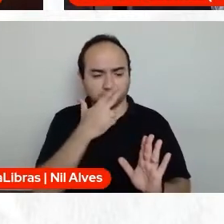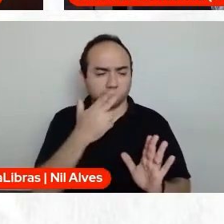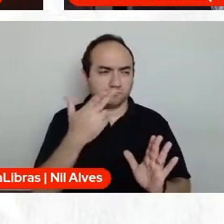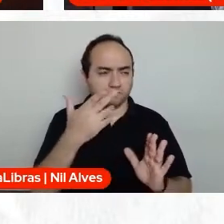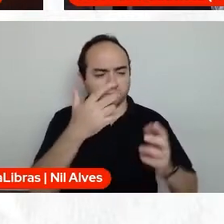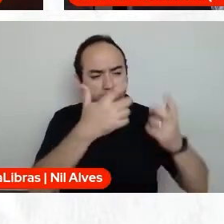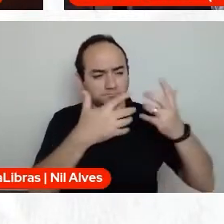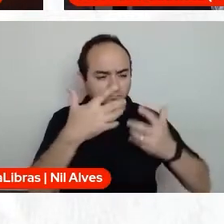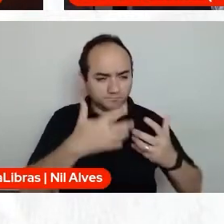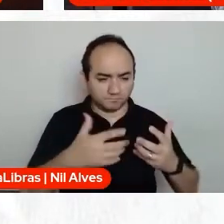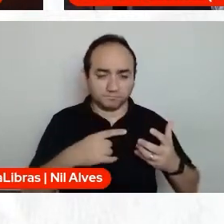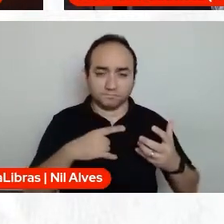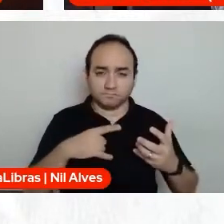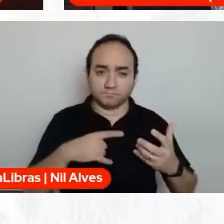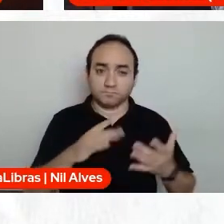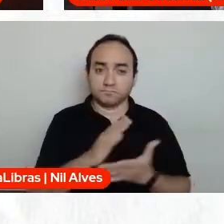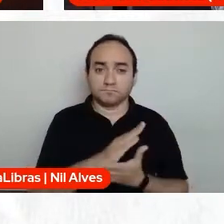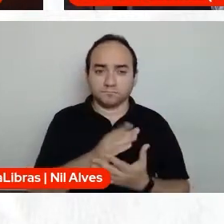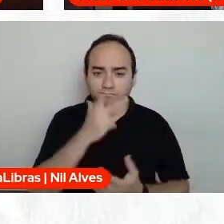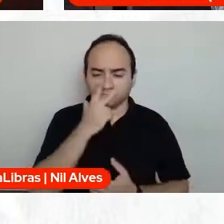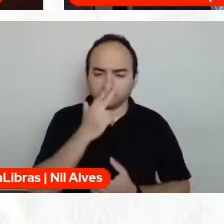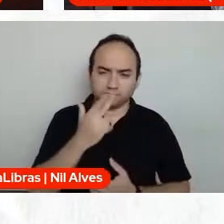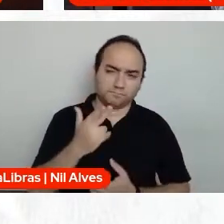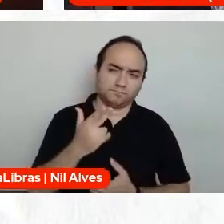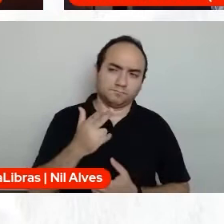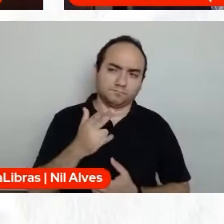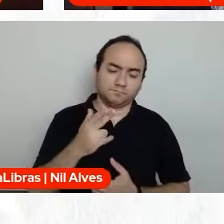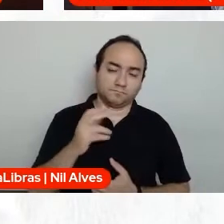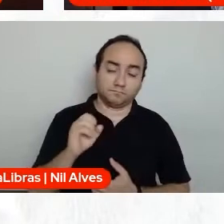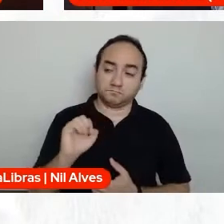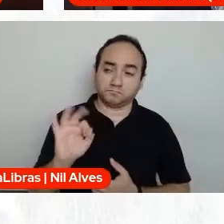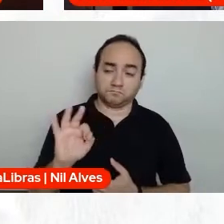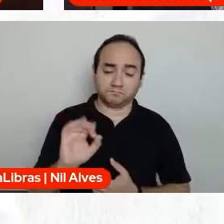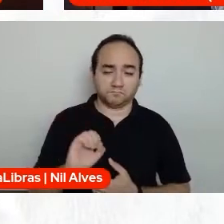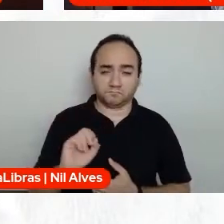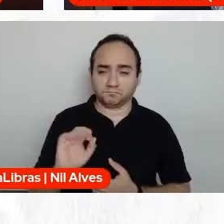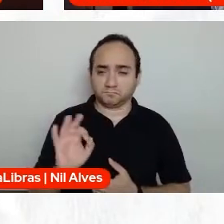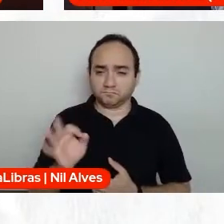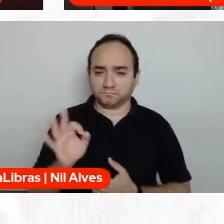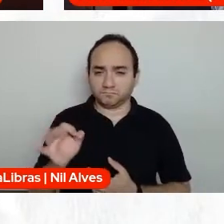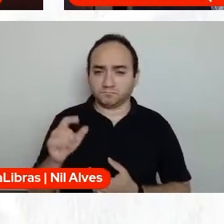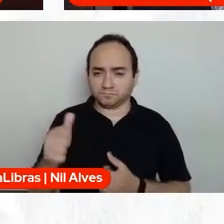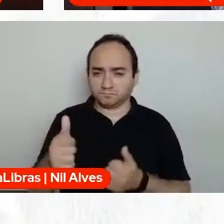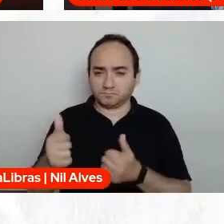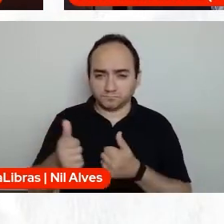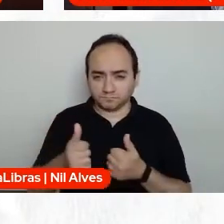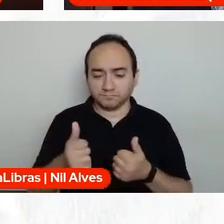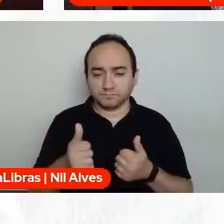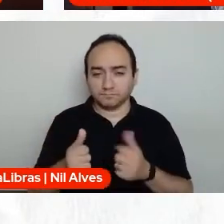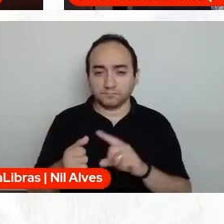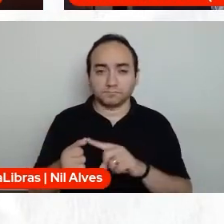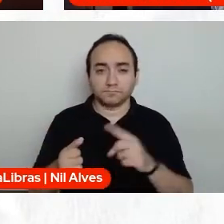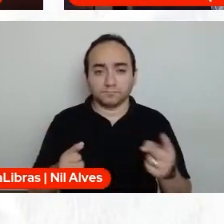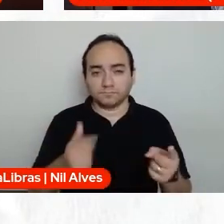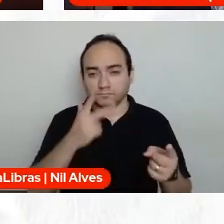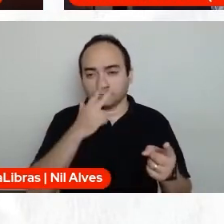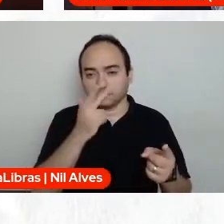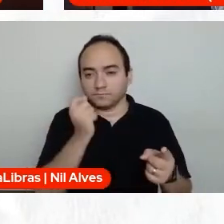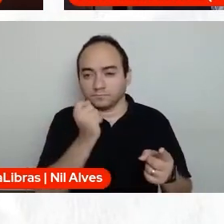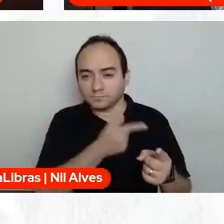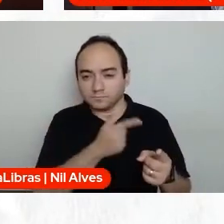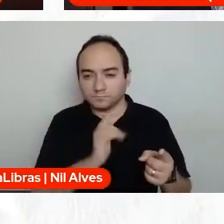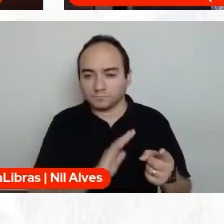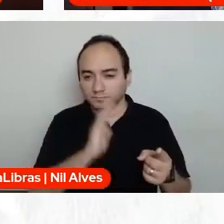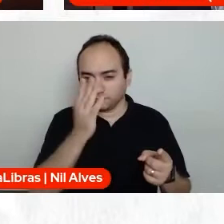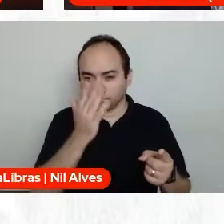tem coisas que nos parecem óbvias, mas quando uma piada acontece